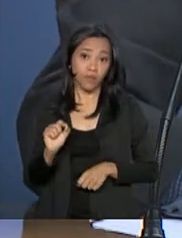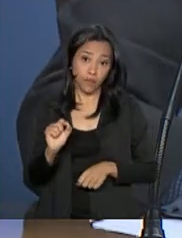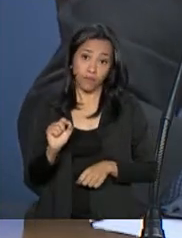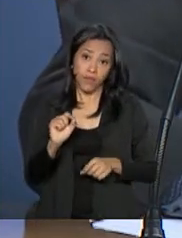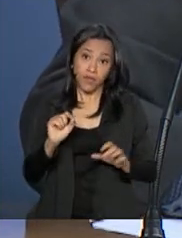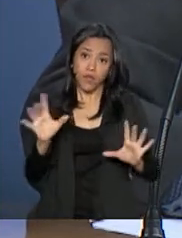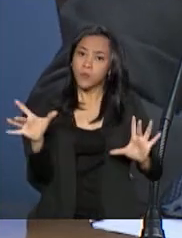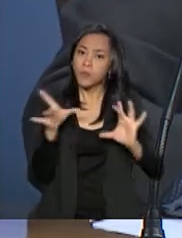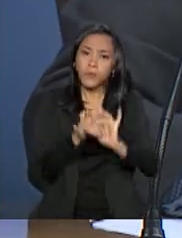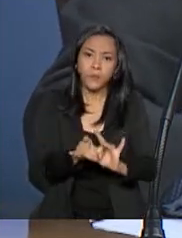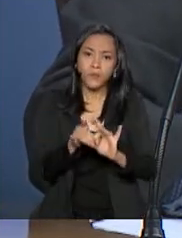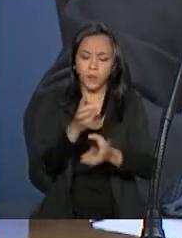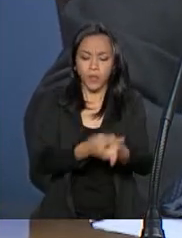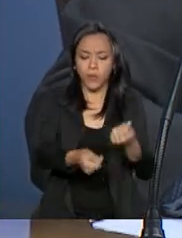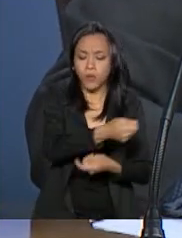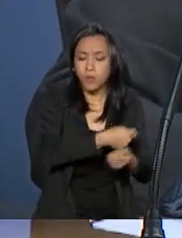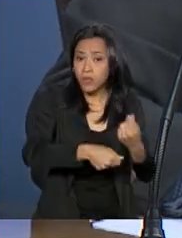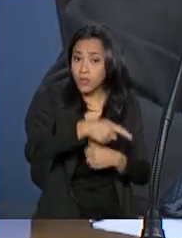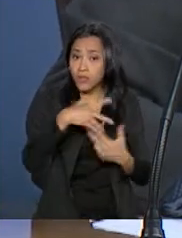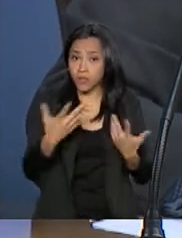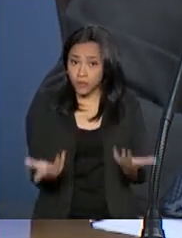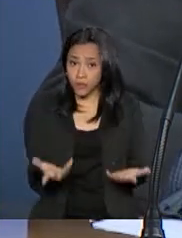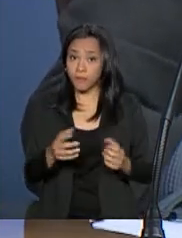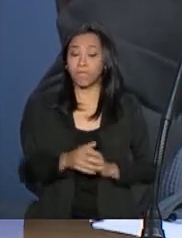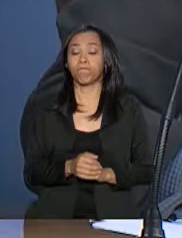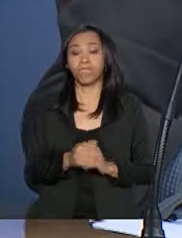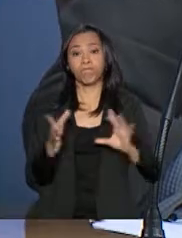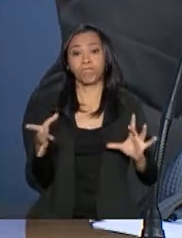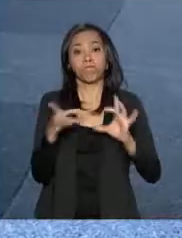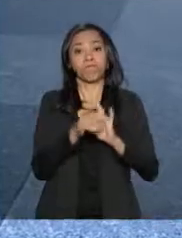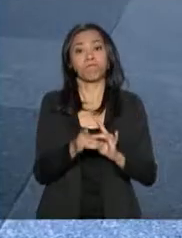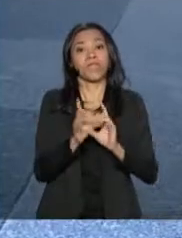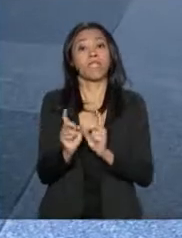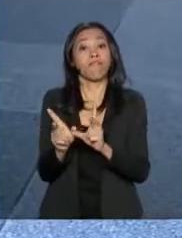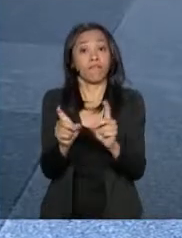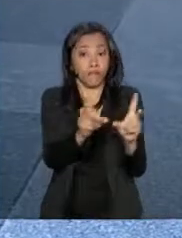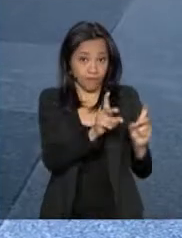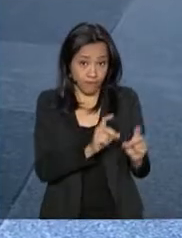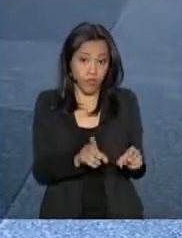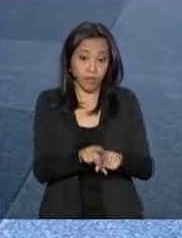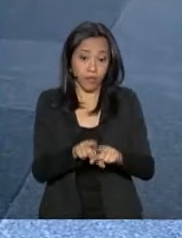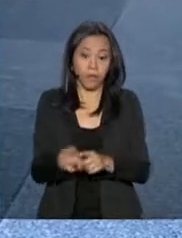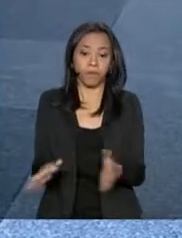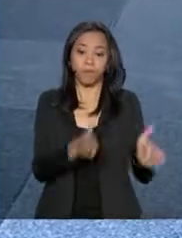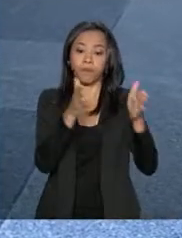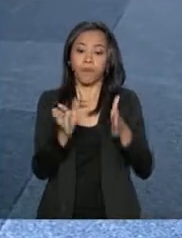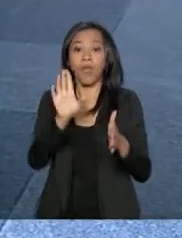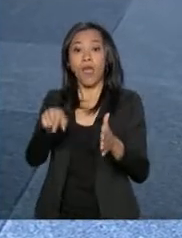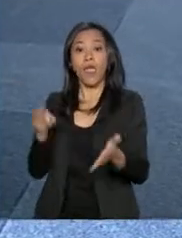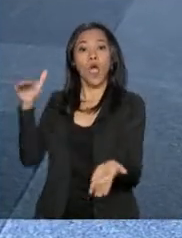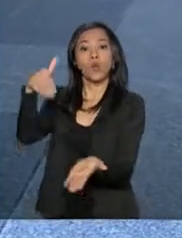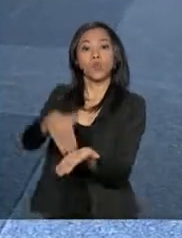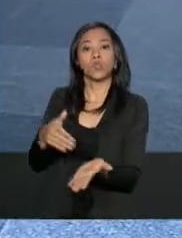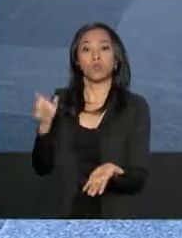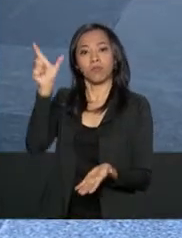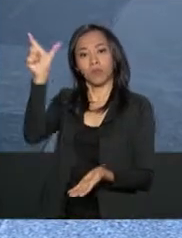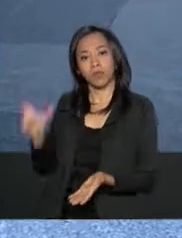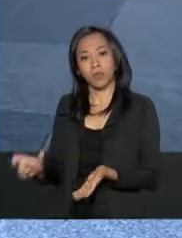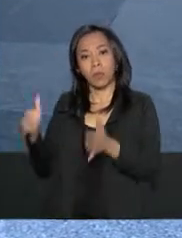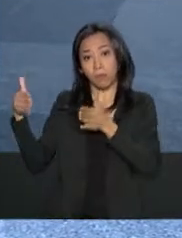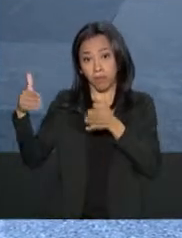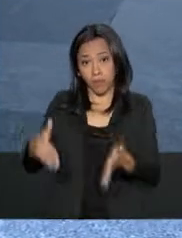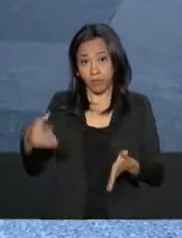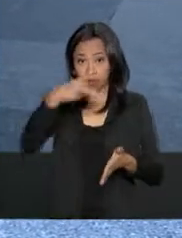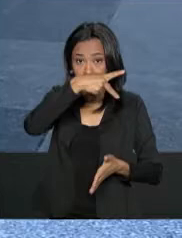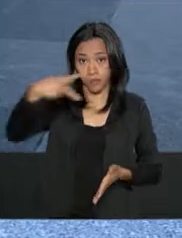integração econômica e integração comercial. Será a última participação de Michel Temer no encontro do